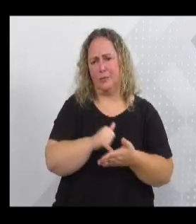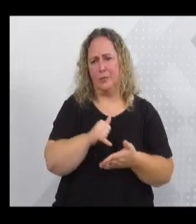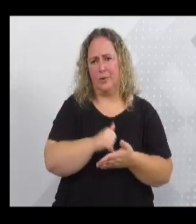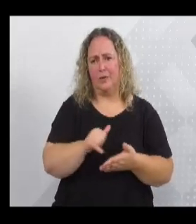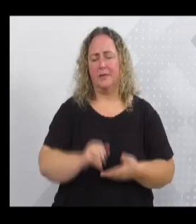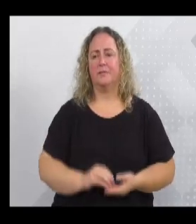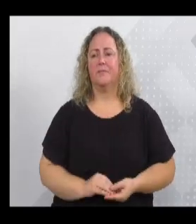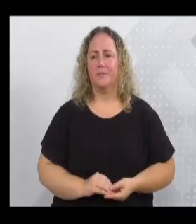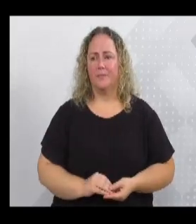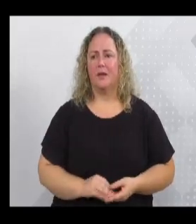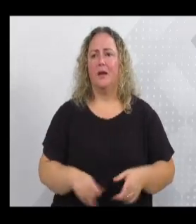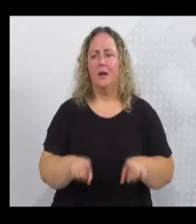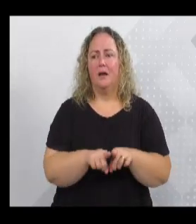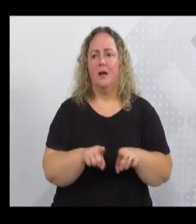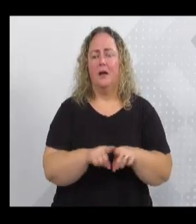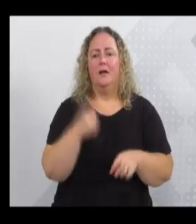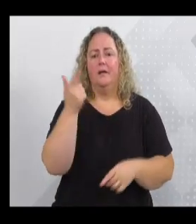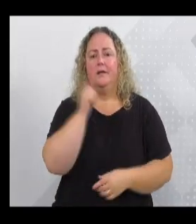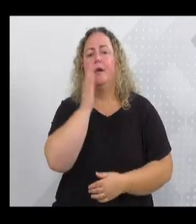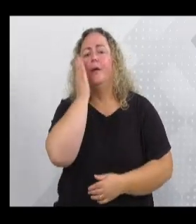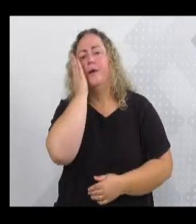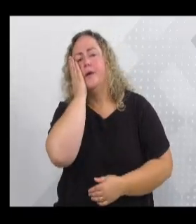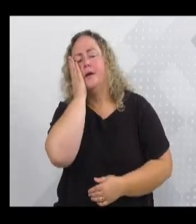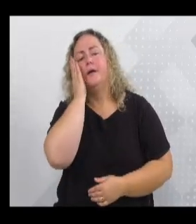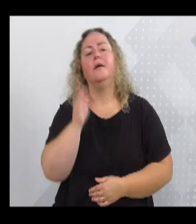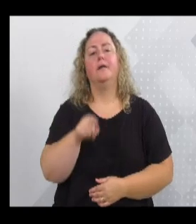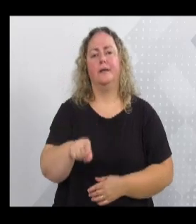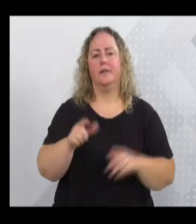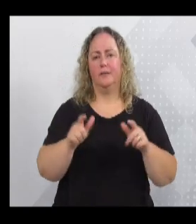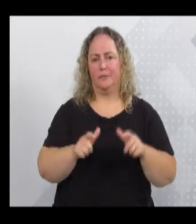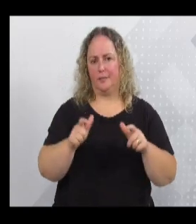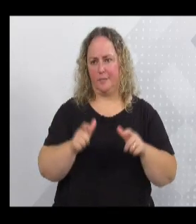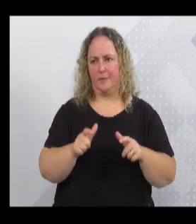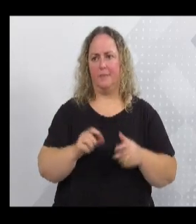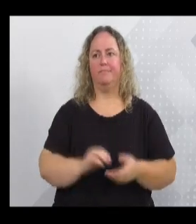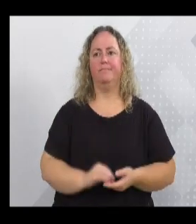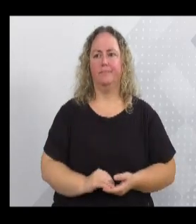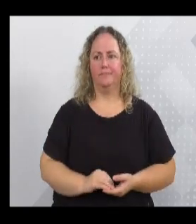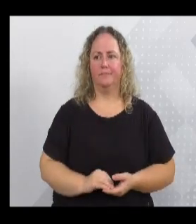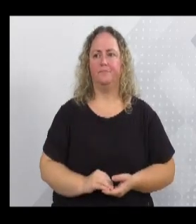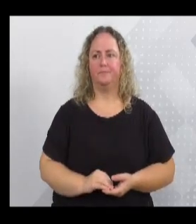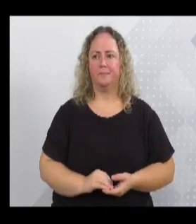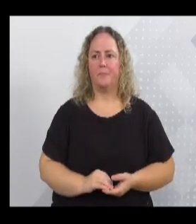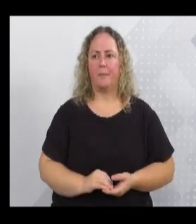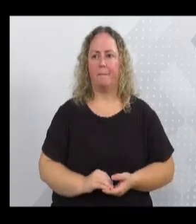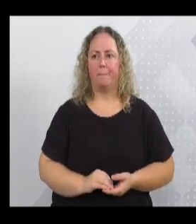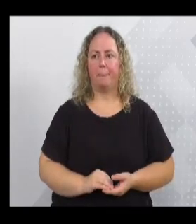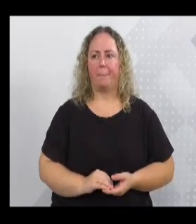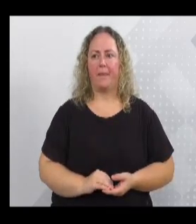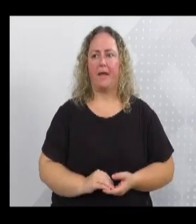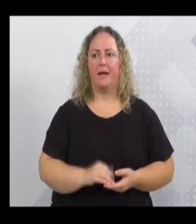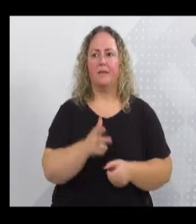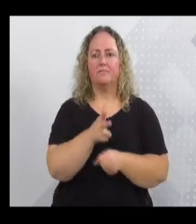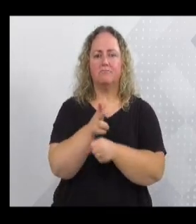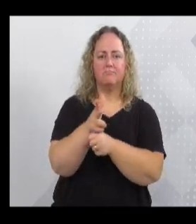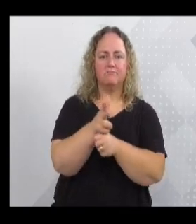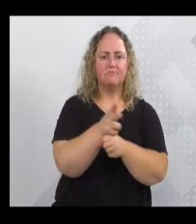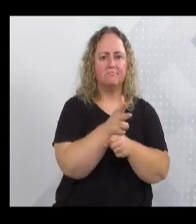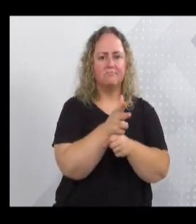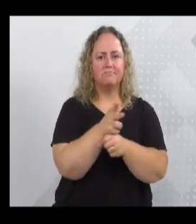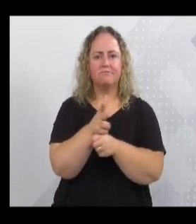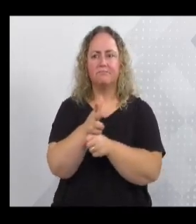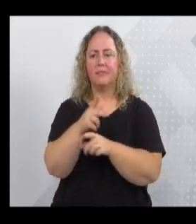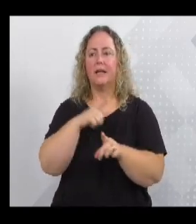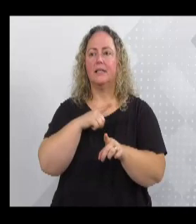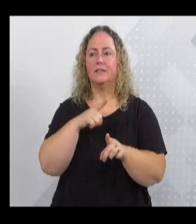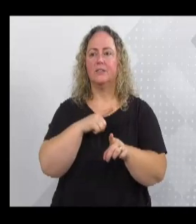dormirem ali em alguns espaços. Inclusive, quando a gente estava fazendo a filmagem ali na Beira-Rio, estava o pessoal da